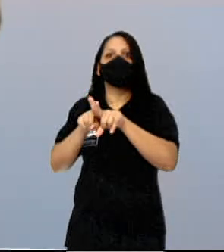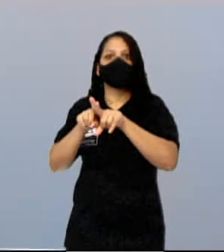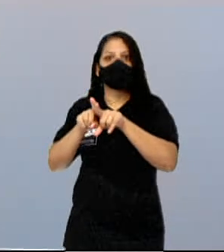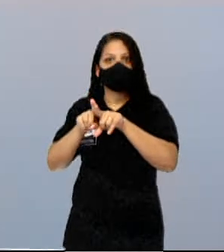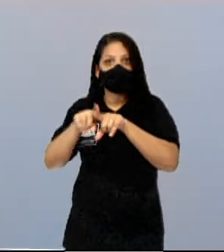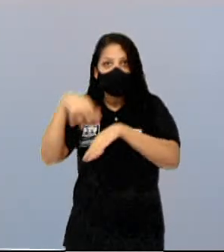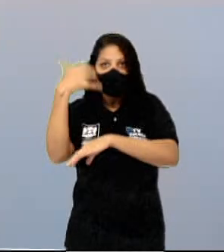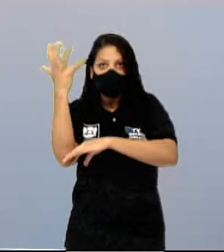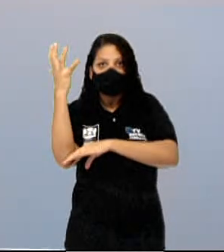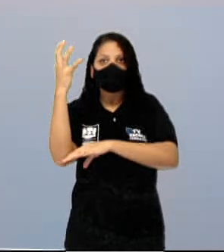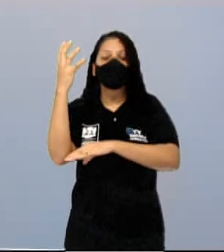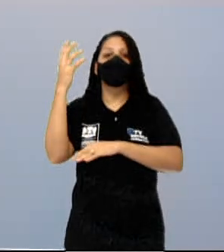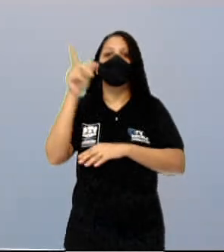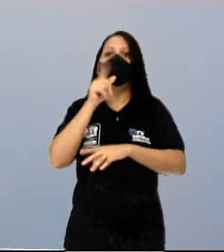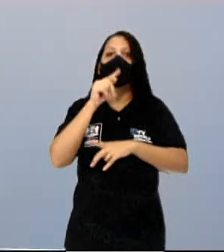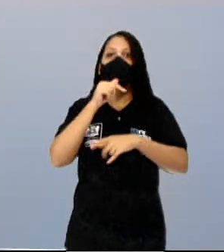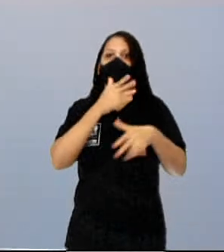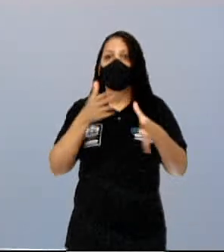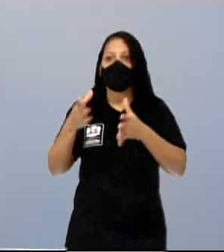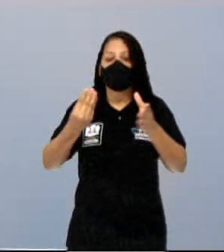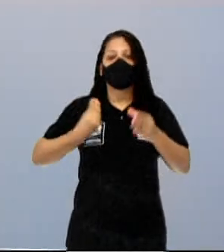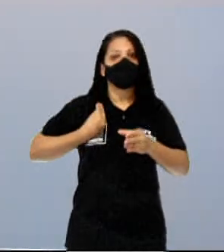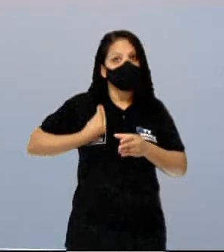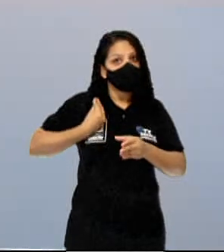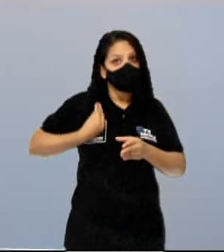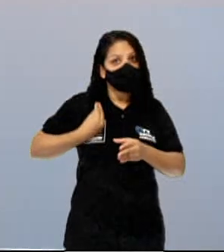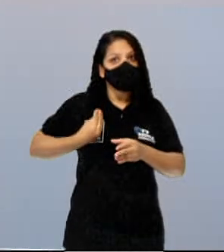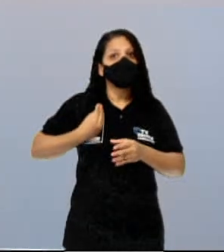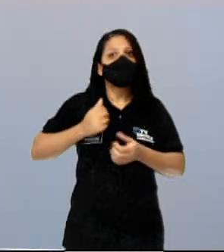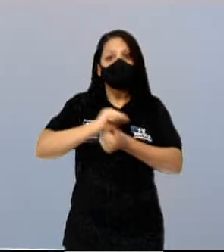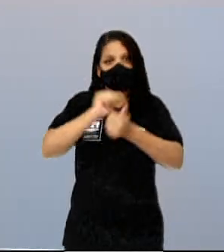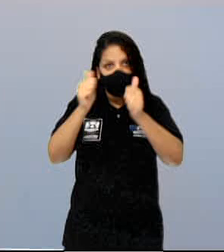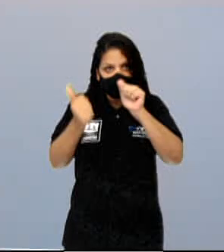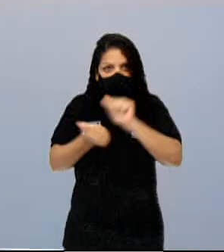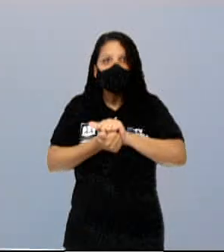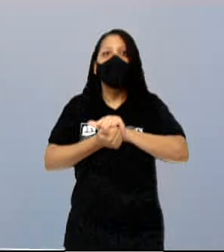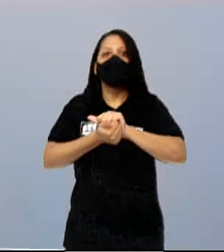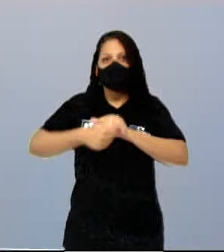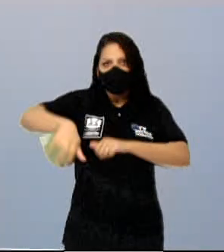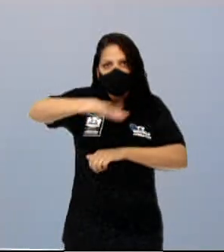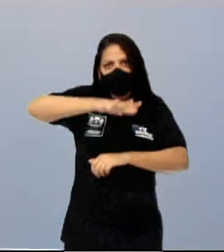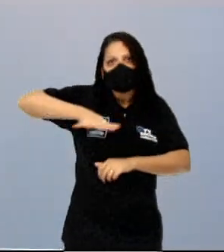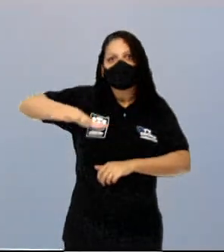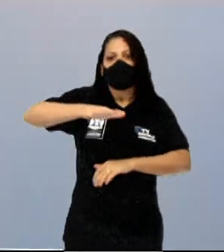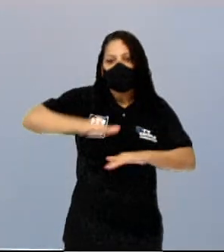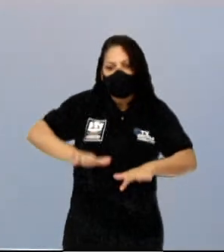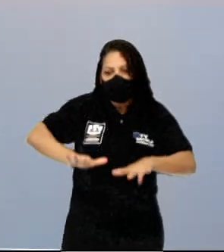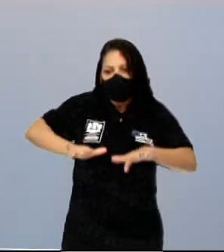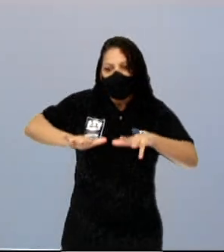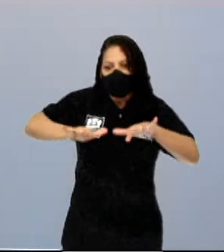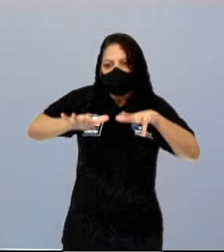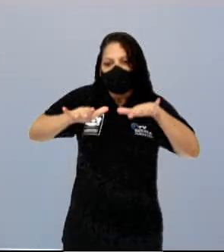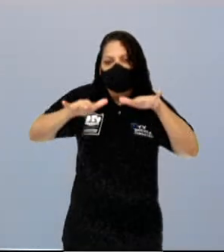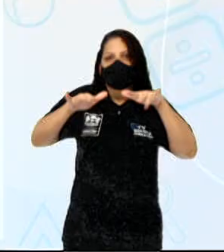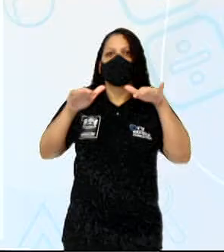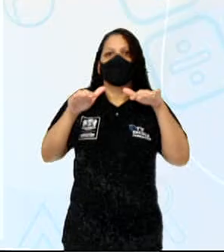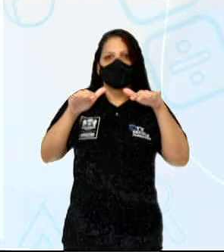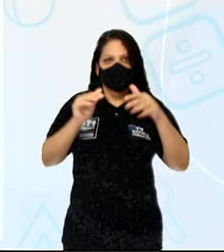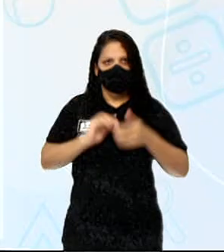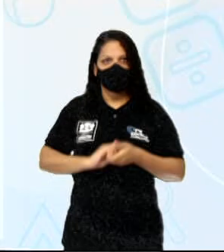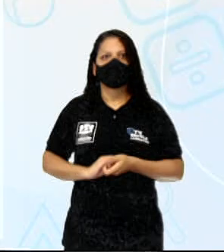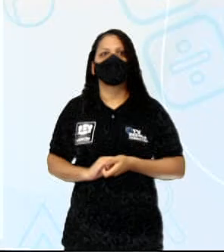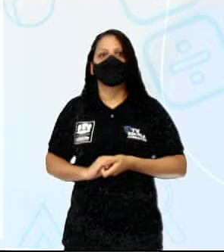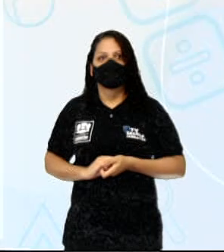que se adaptam muito bem a esse ecossistema alagado ao longo do ano. Voltando para essa outra imagem,